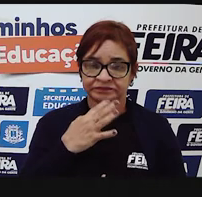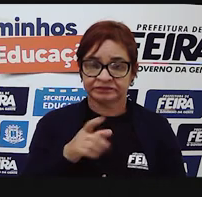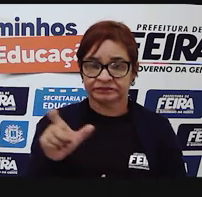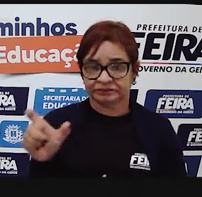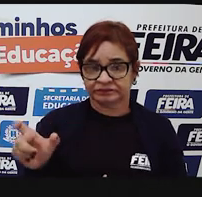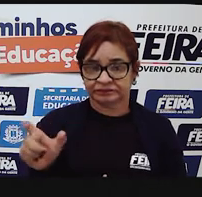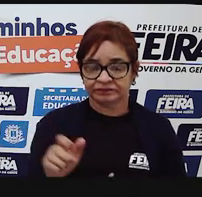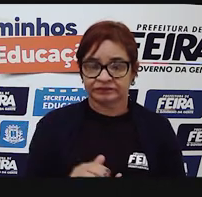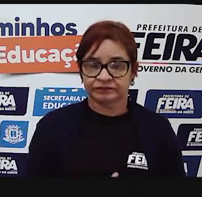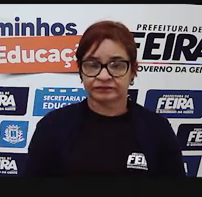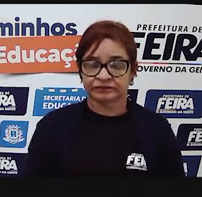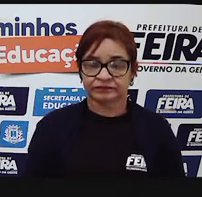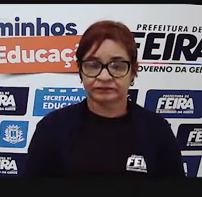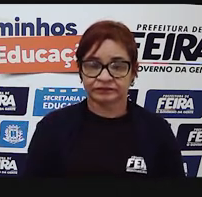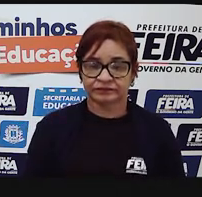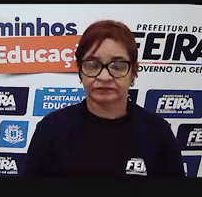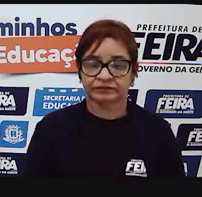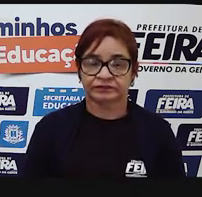Chapolin Colorado.